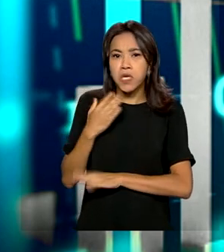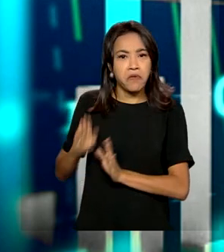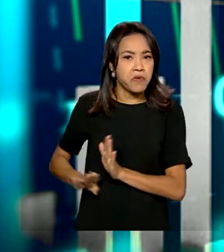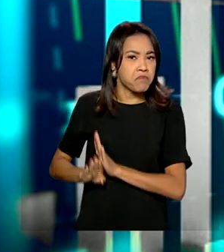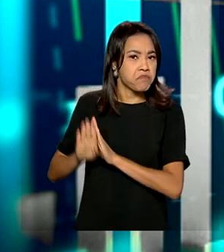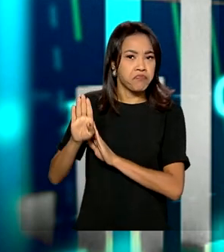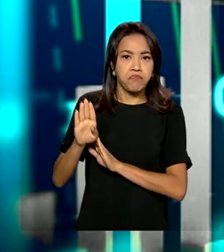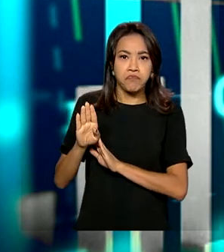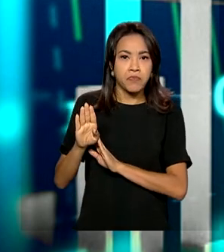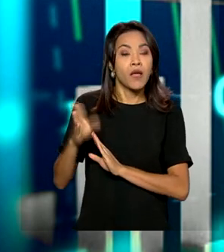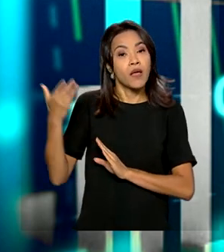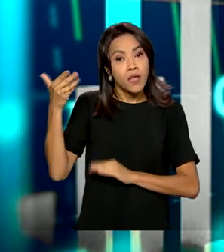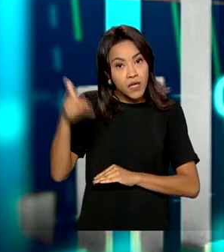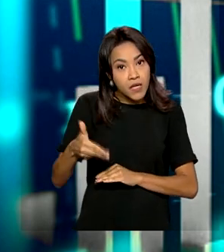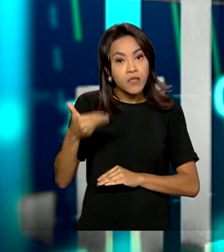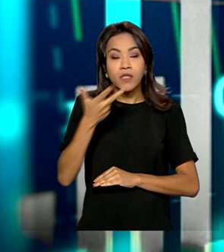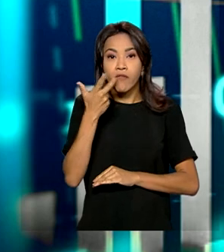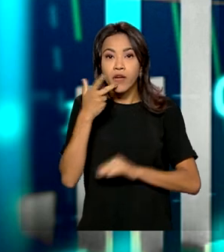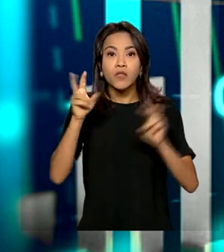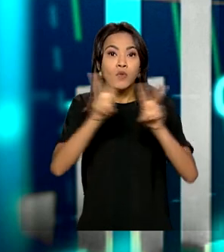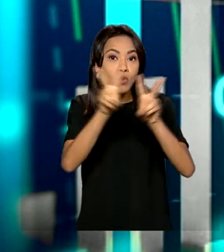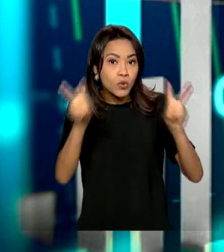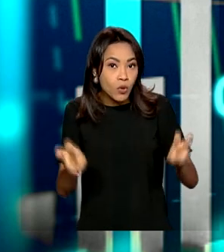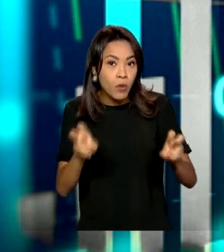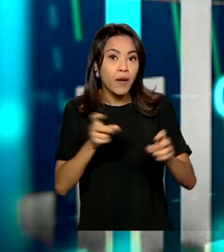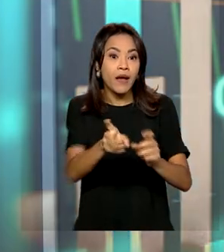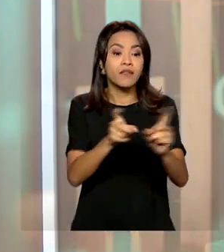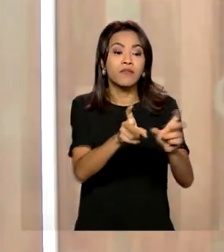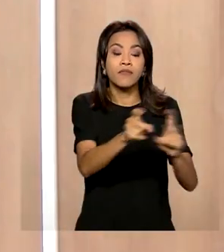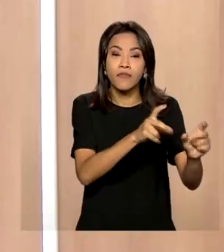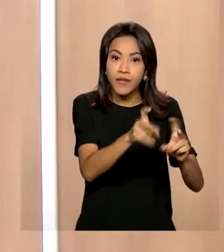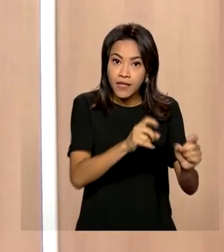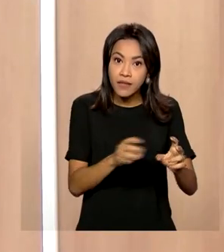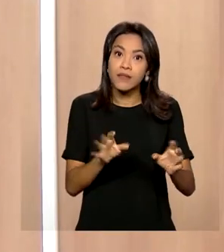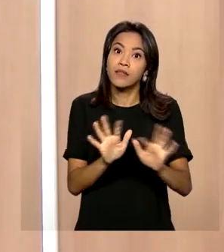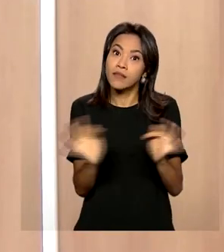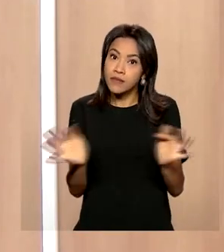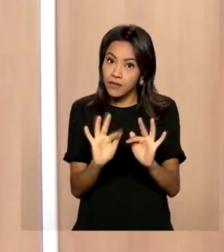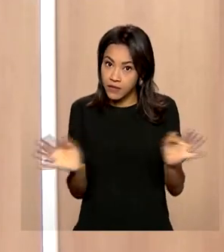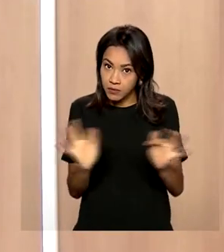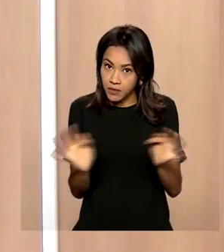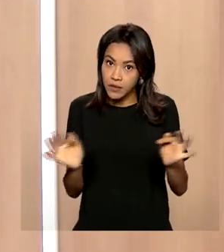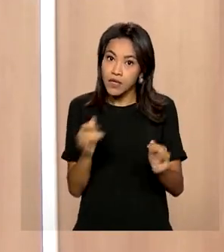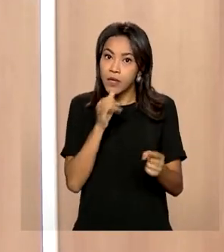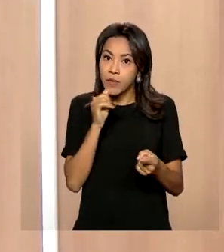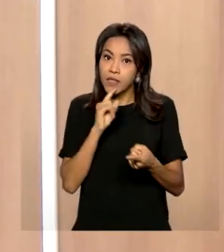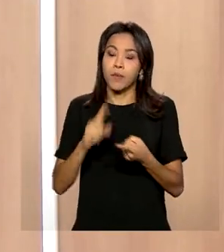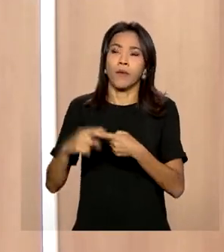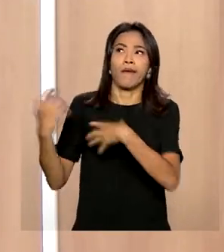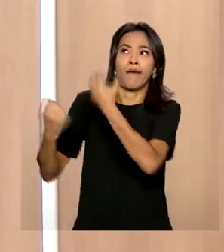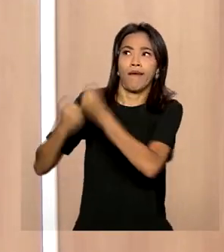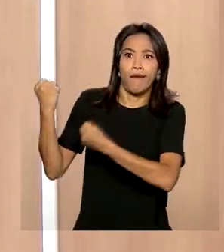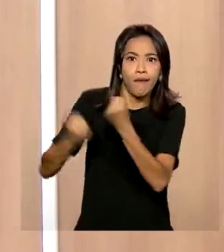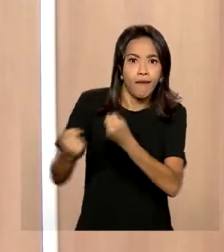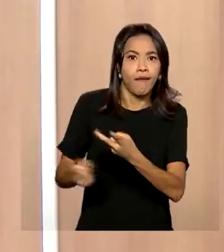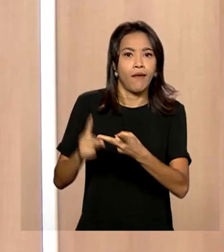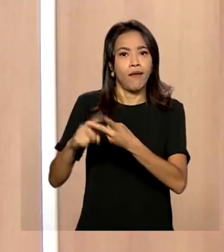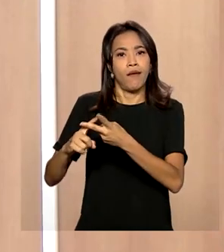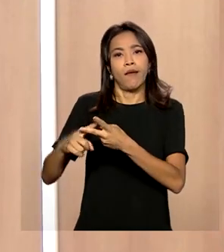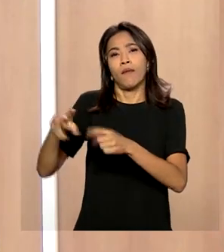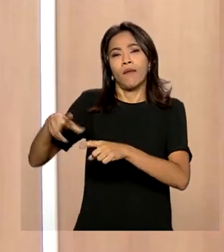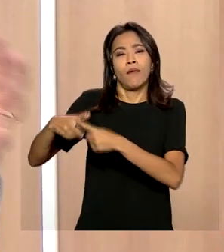isso tudo que a gente estava falando é em relação ao varejo simples. Se a gente considerar o varejo ampliado, que inclui veículos, peças